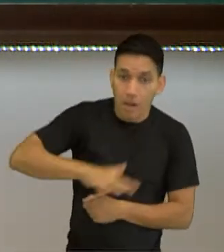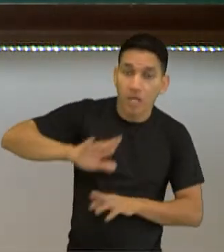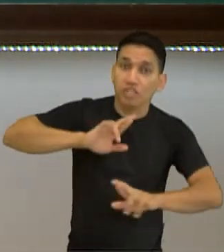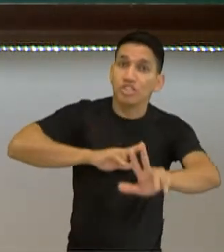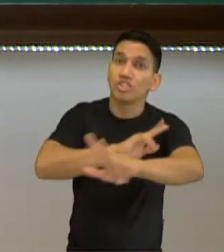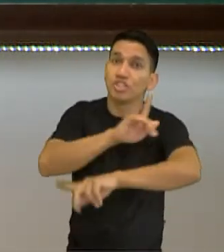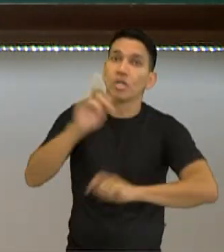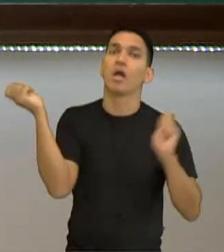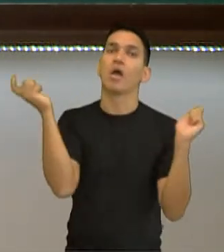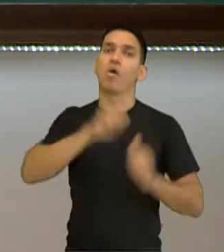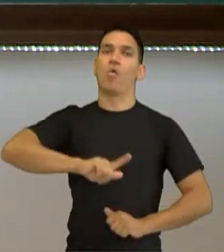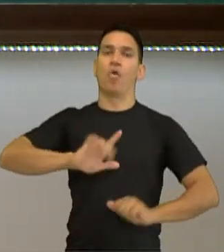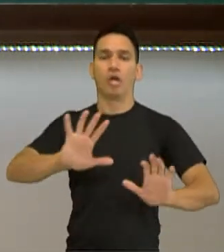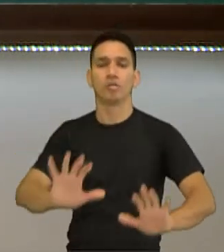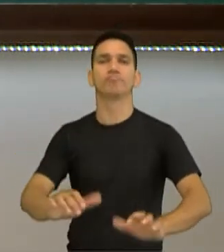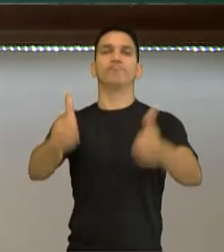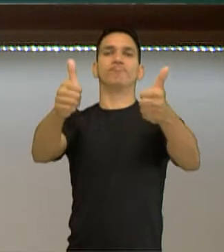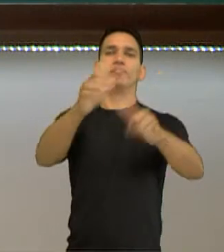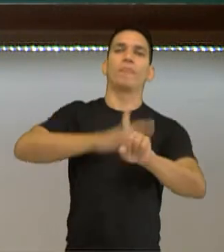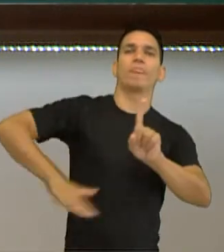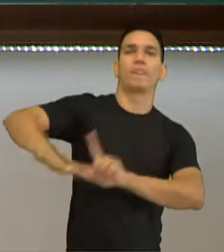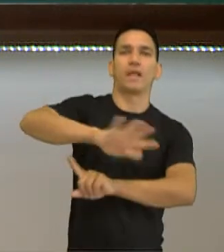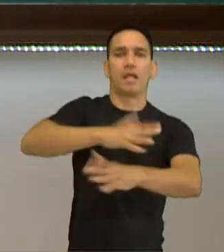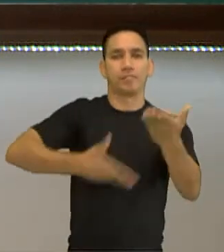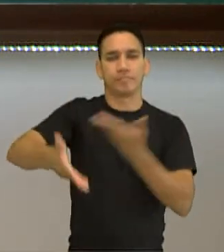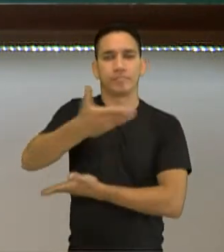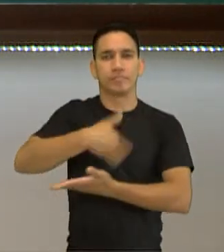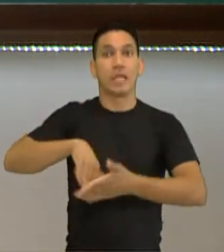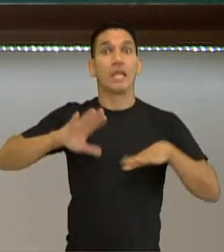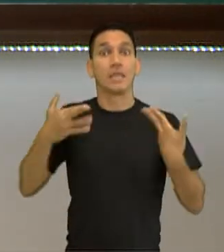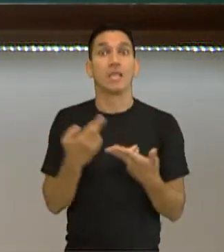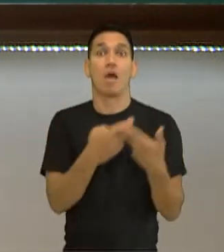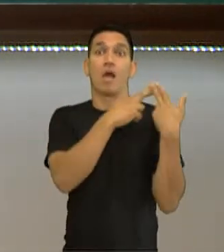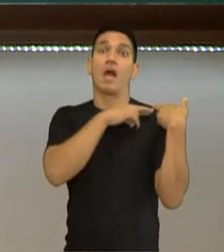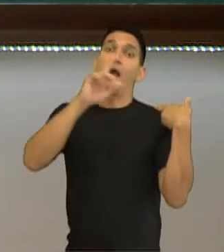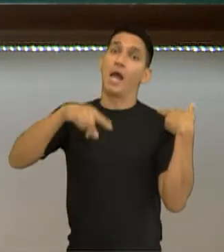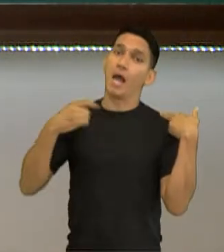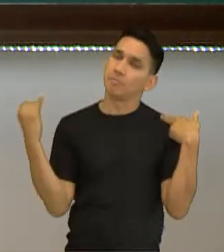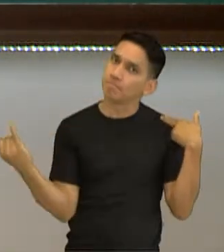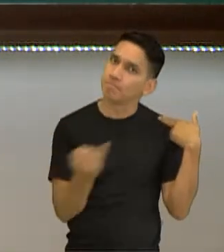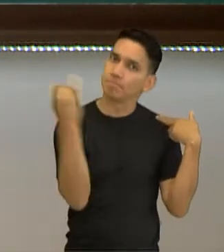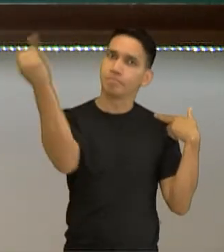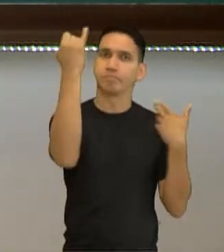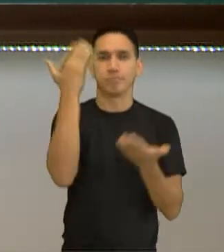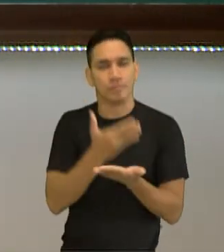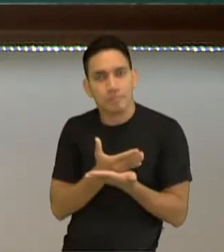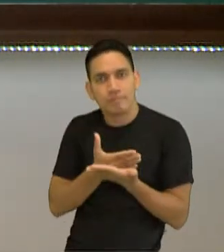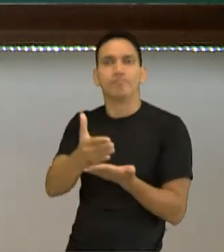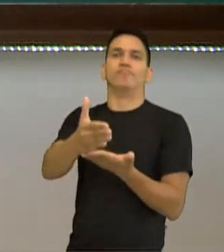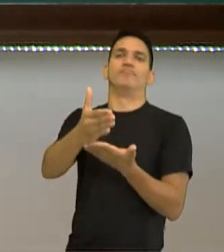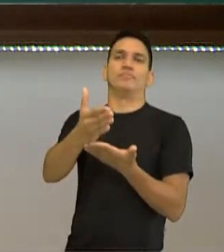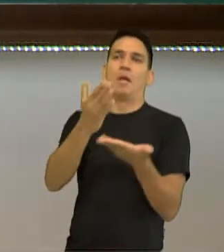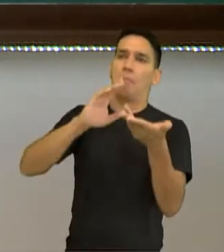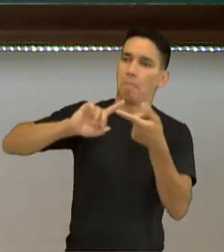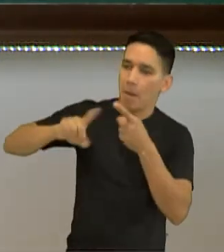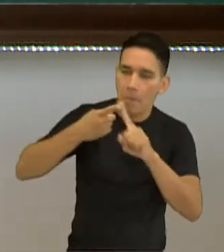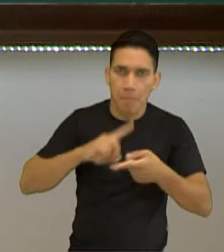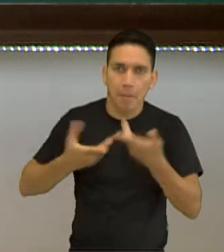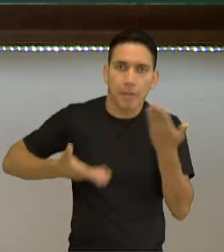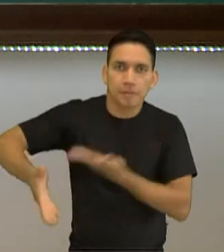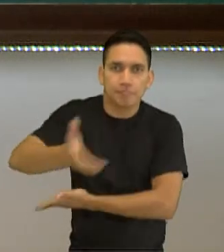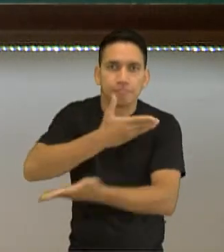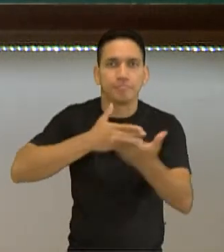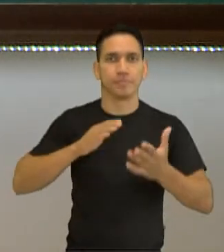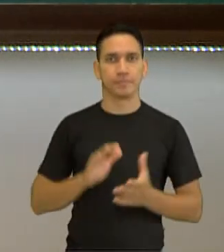melhor maneira possível. Responsabilidades são fundamentais numa convivência social. Fundamentais.